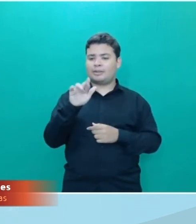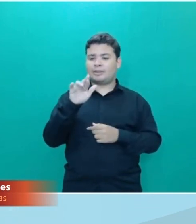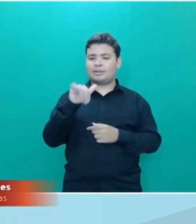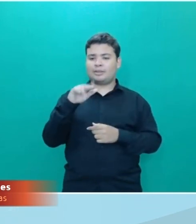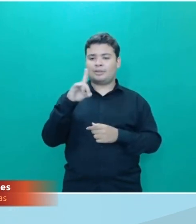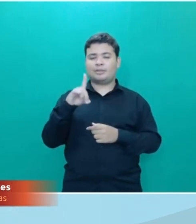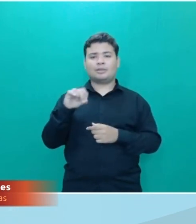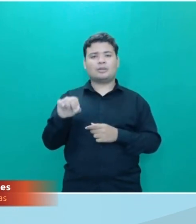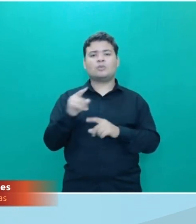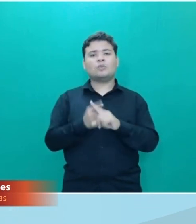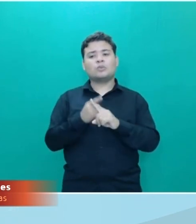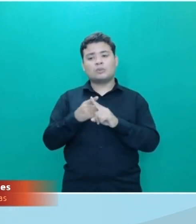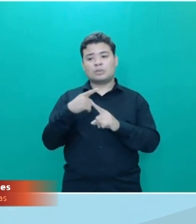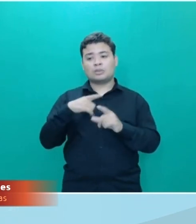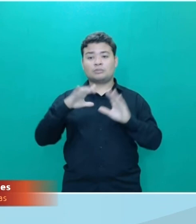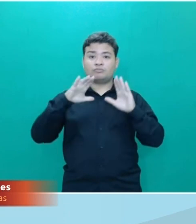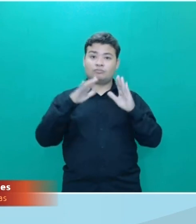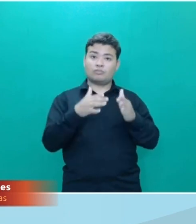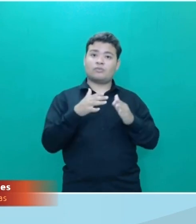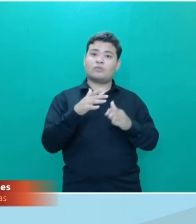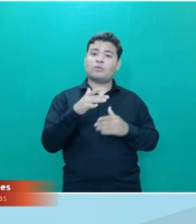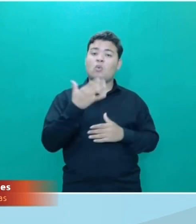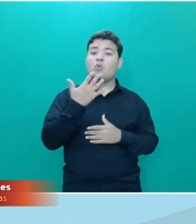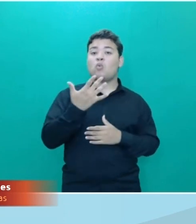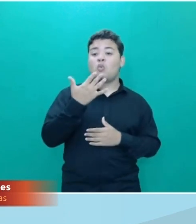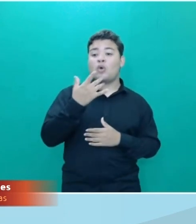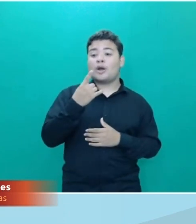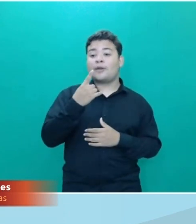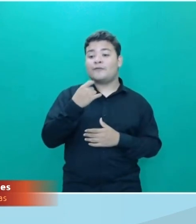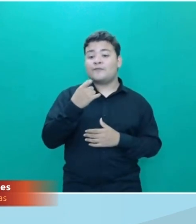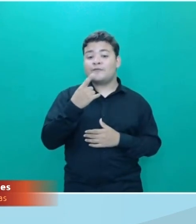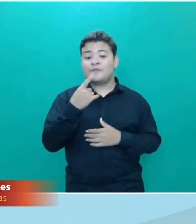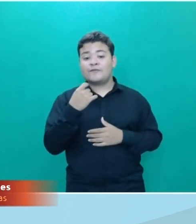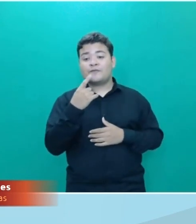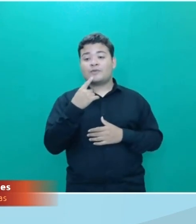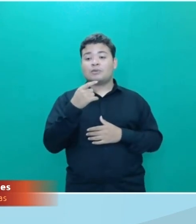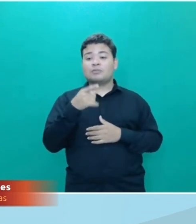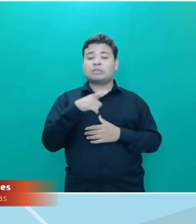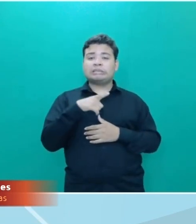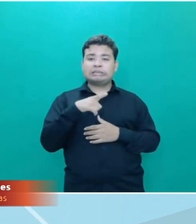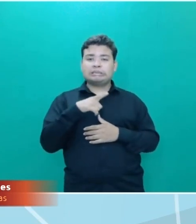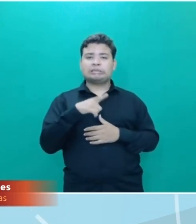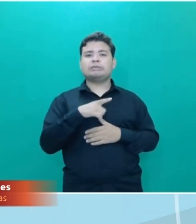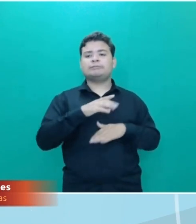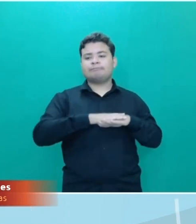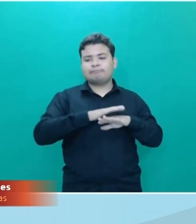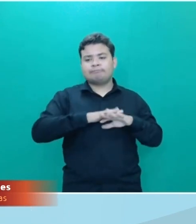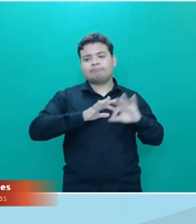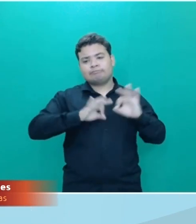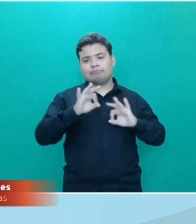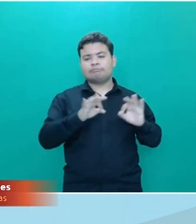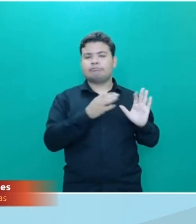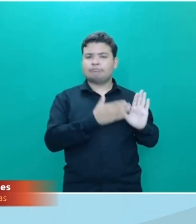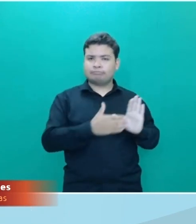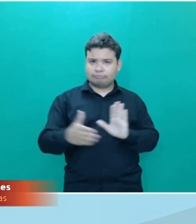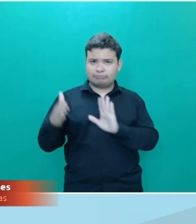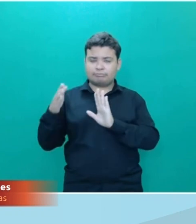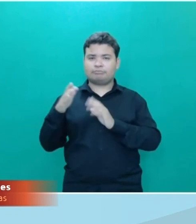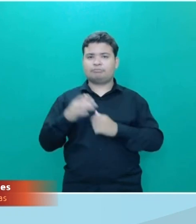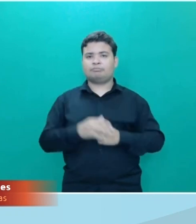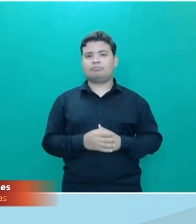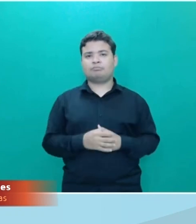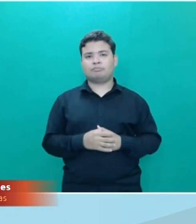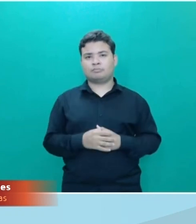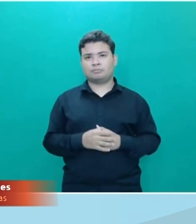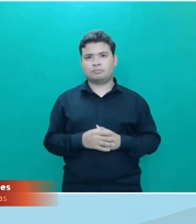temática a cor vermelha que tem que perpassar todas as produções expostas. É